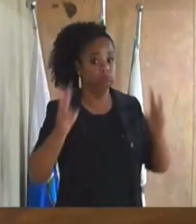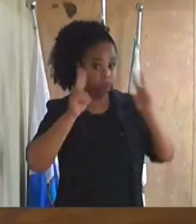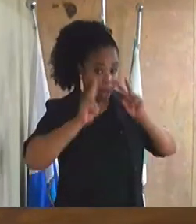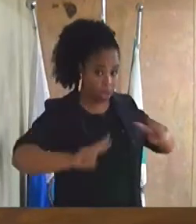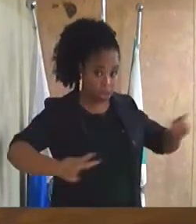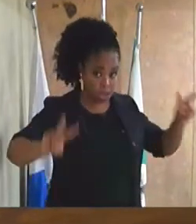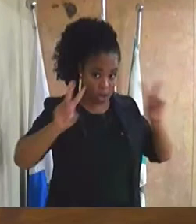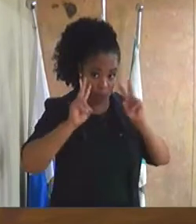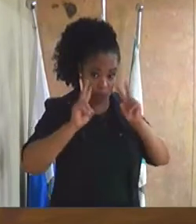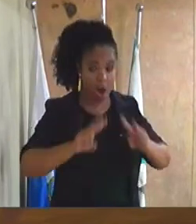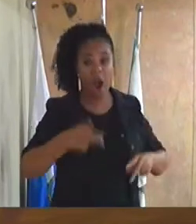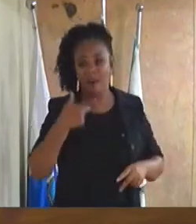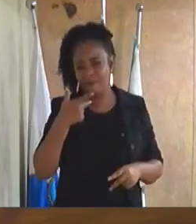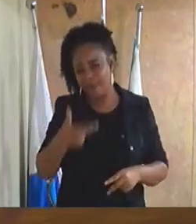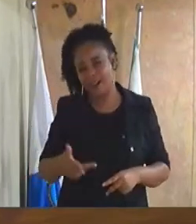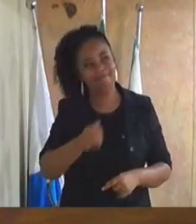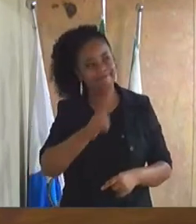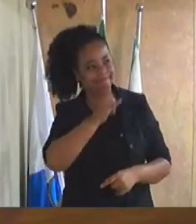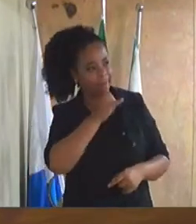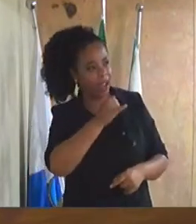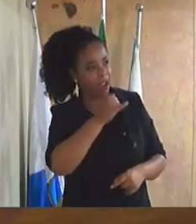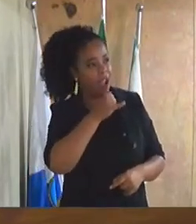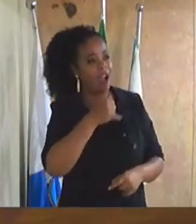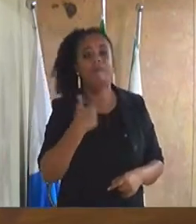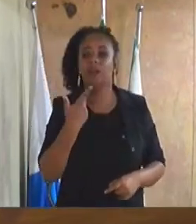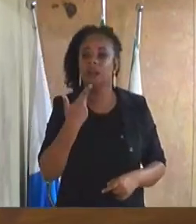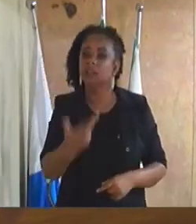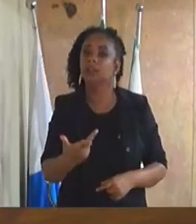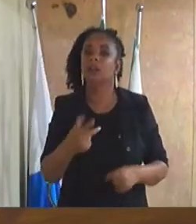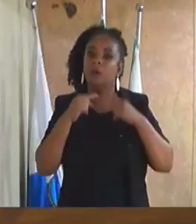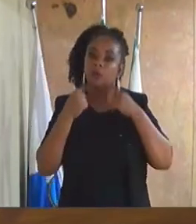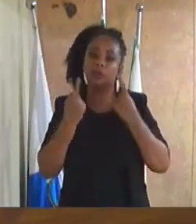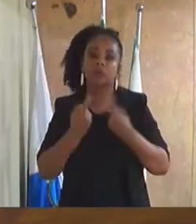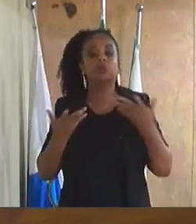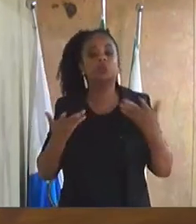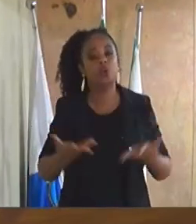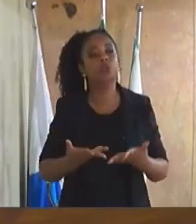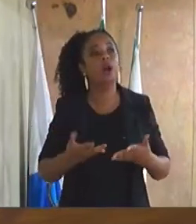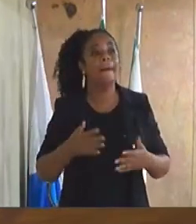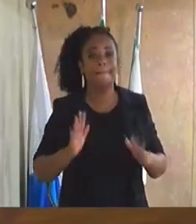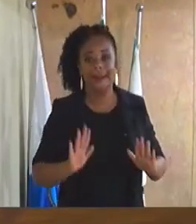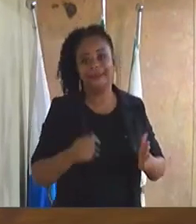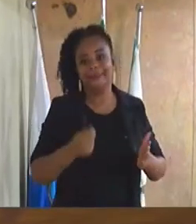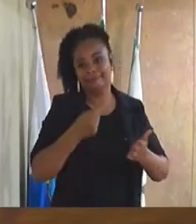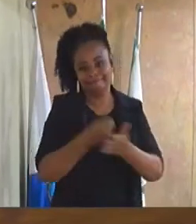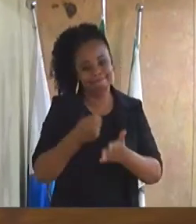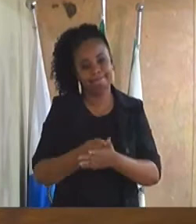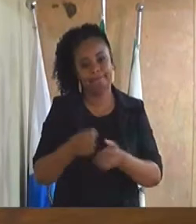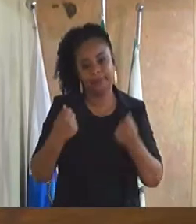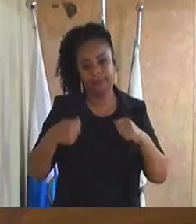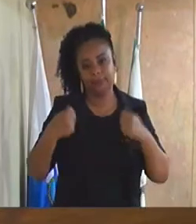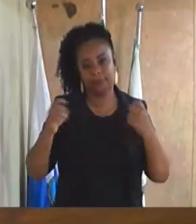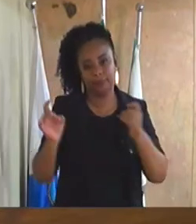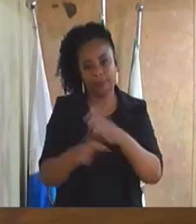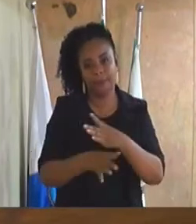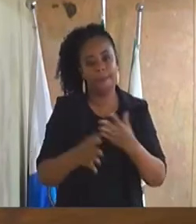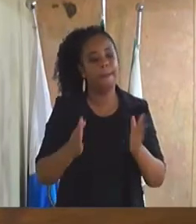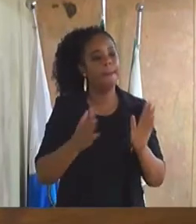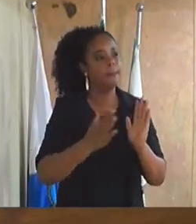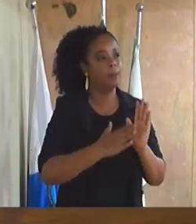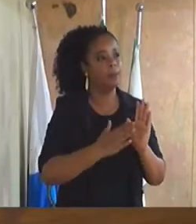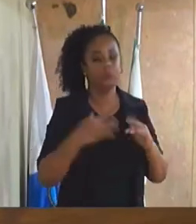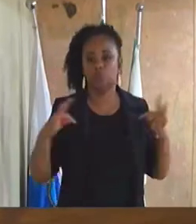pesar que realizamos a sessão de hoje mas o dever tem que ser cumprido parabéns a todos os vereadores